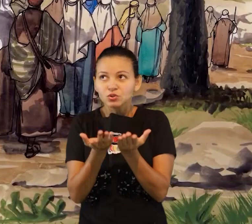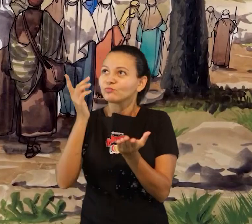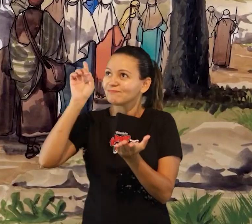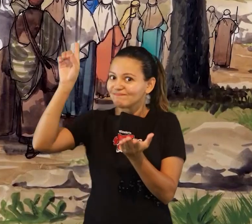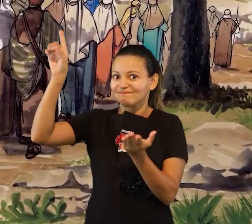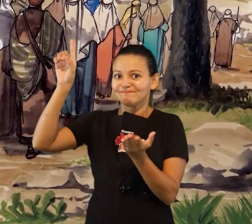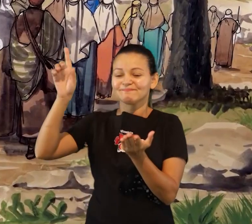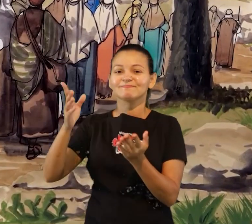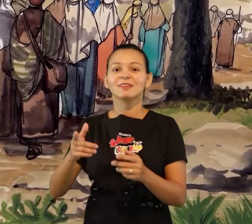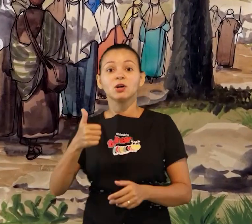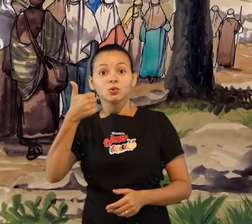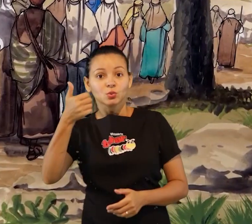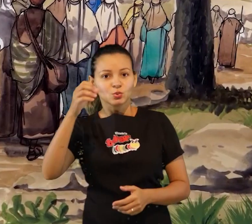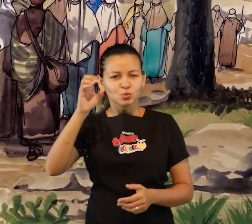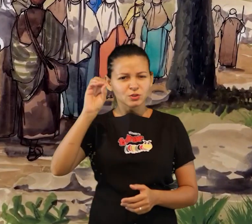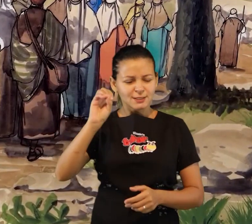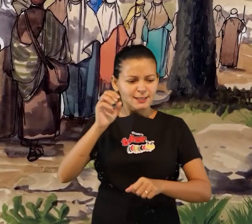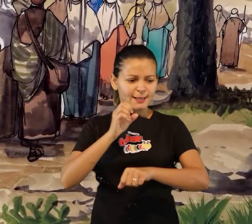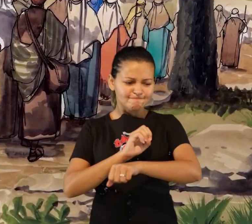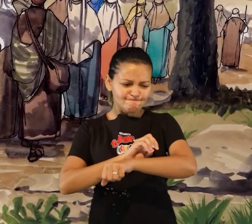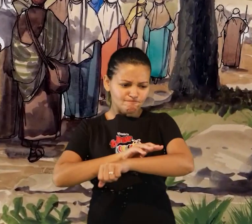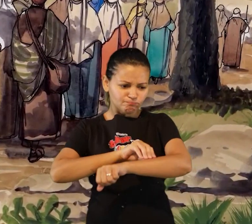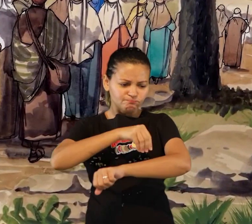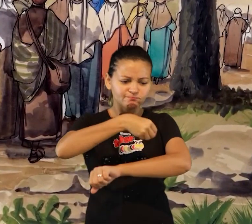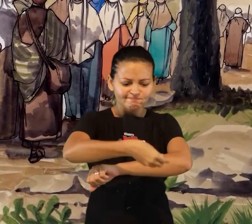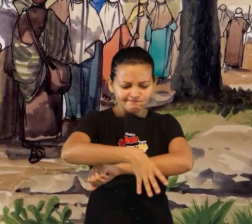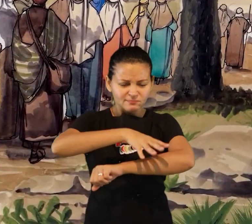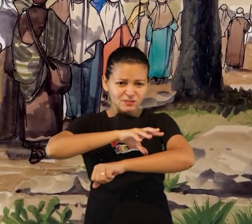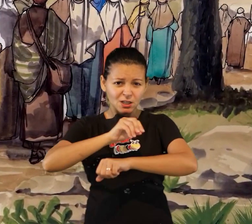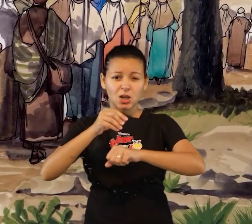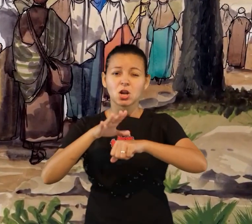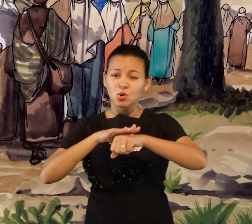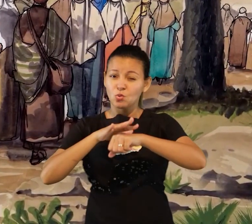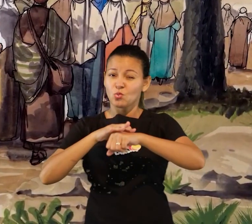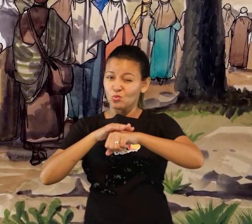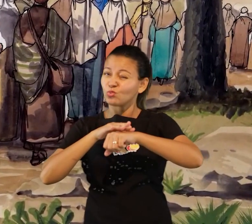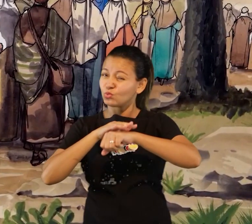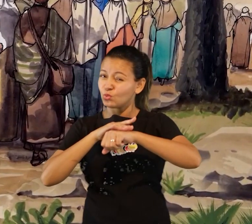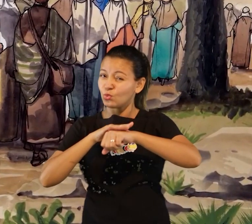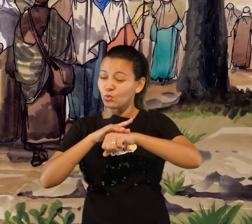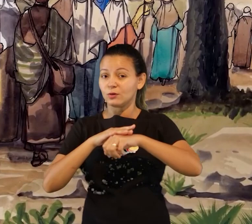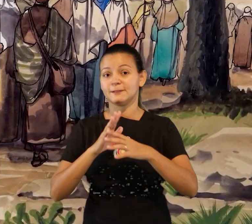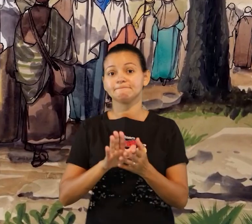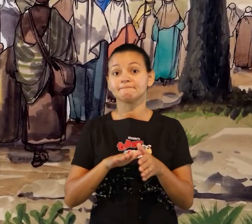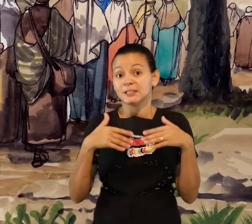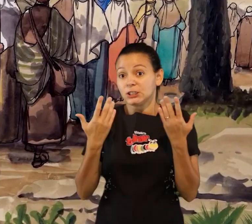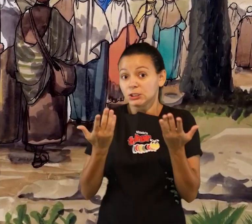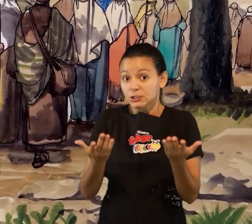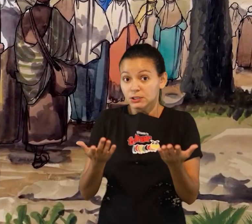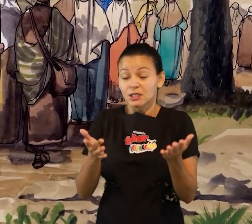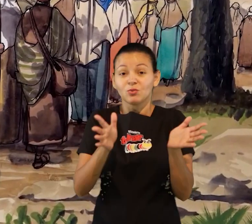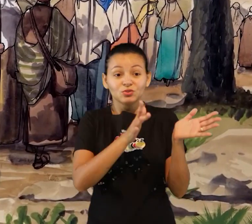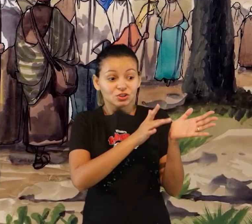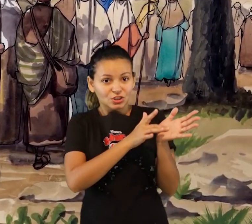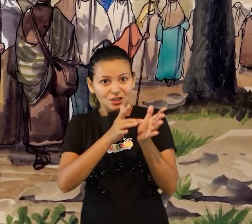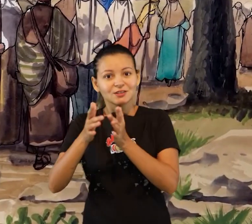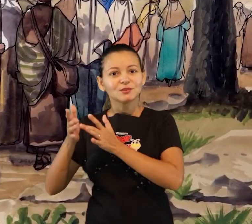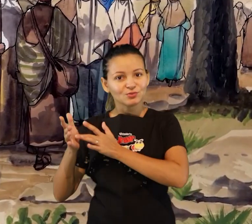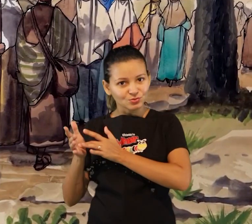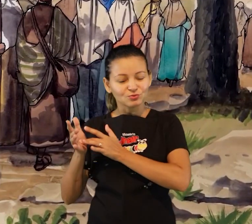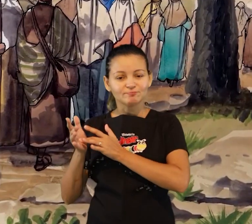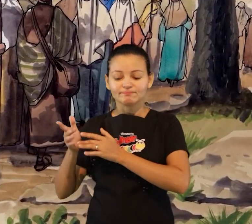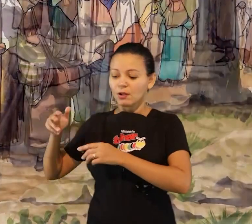continuava viajando para Jerusalém e passou entre as regiões da Samaria e da Galileia quando estava